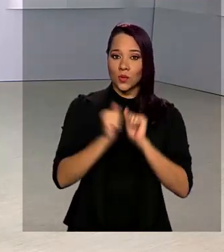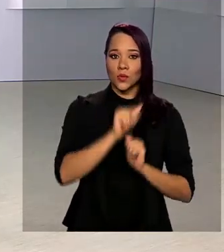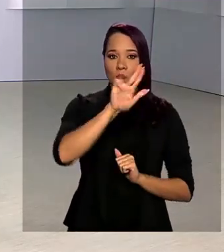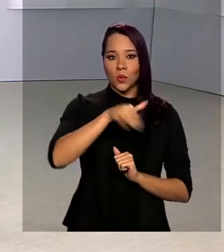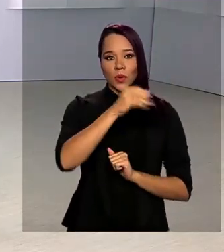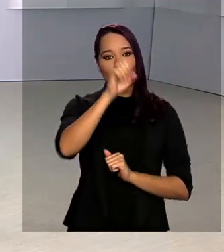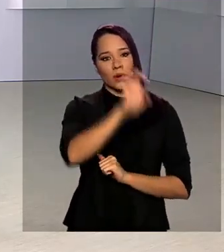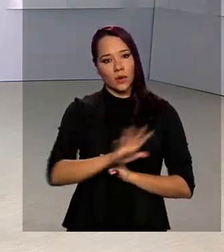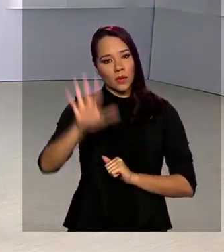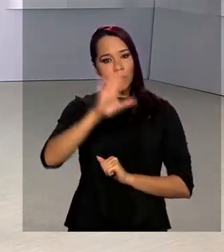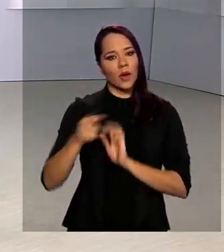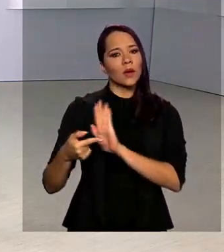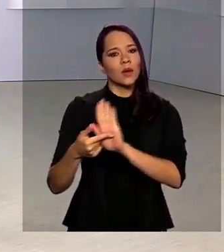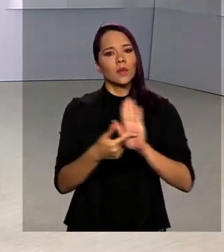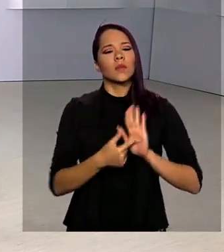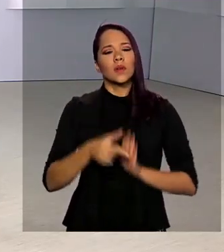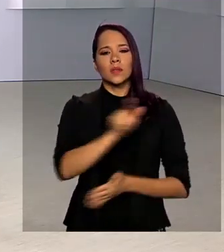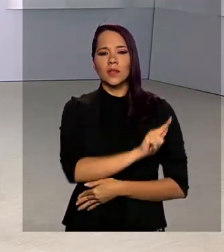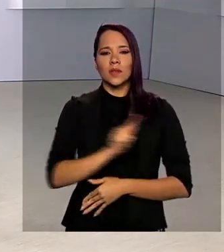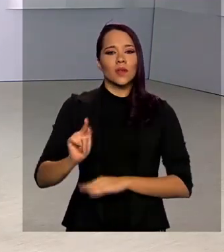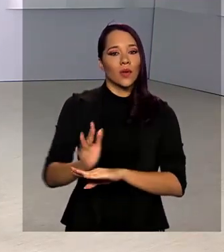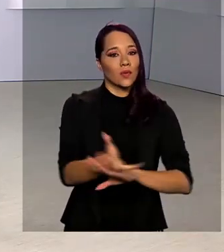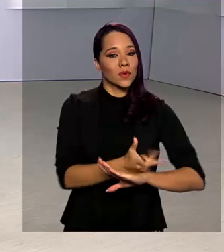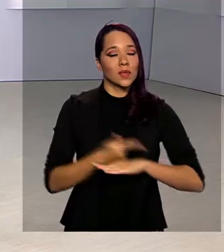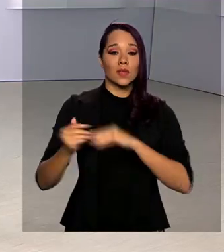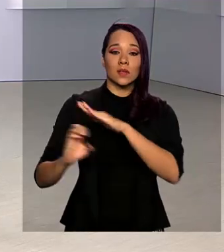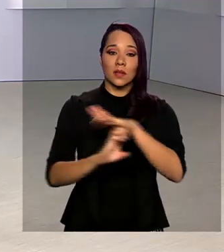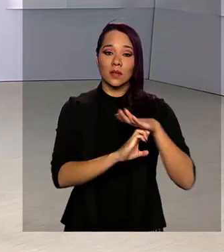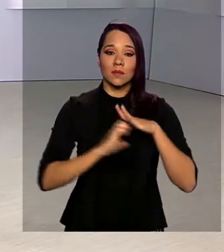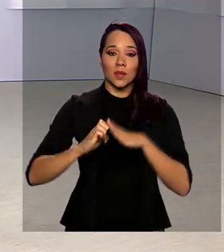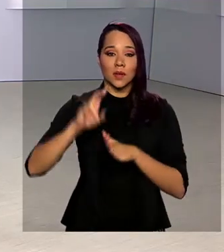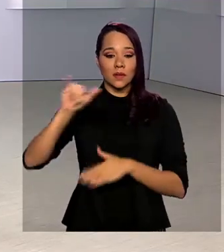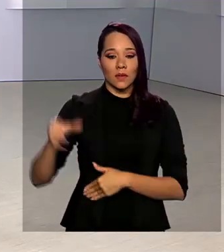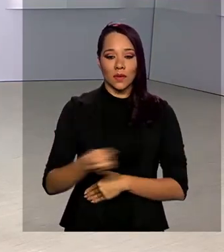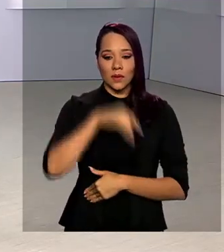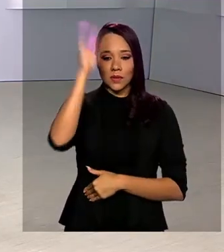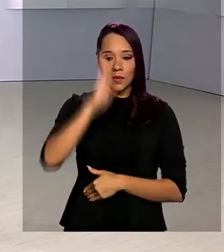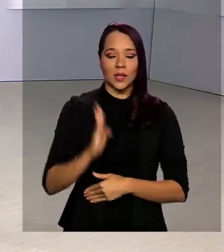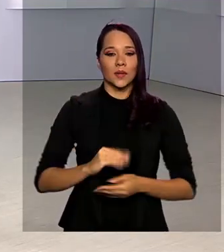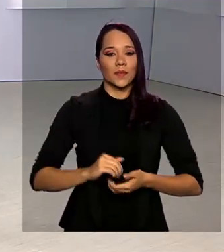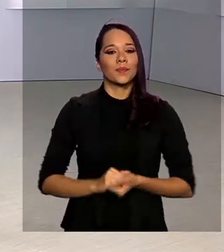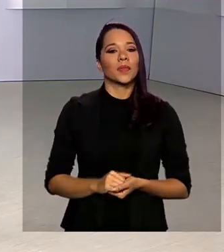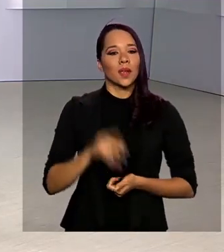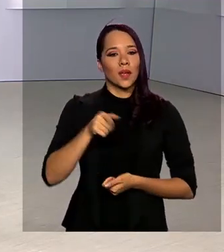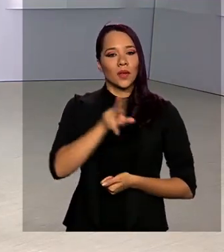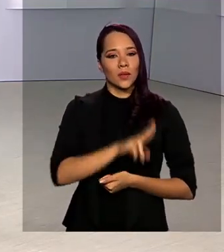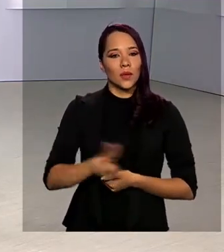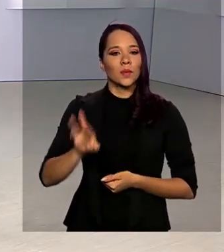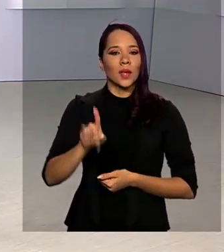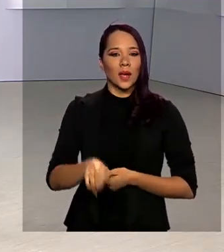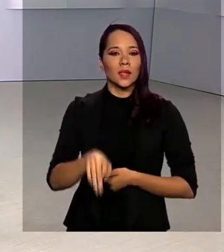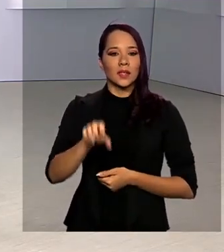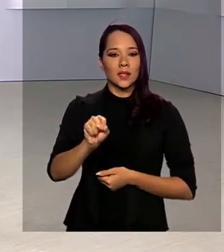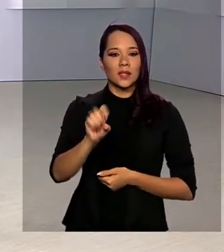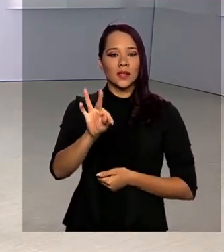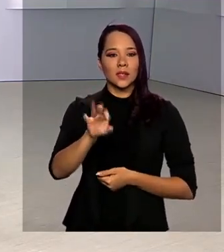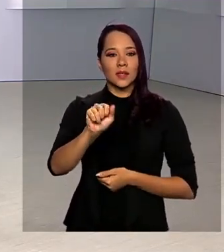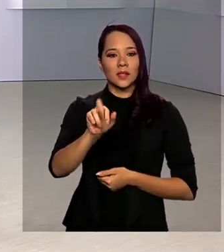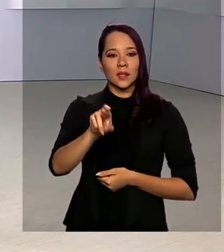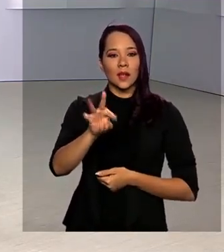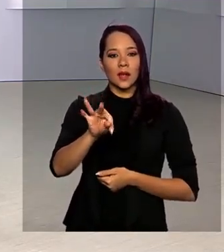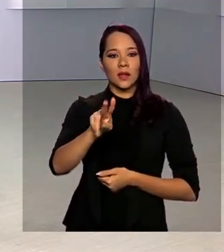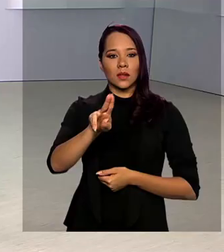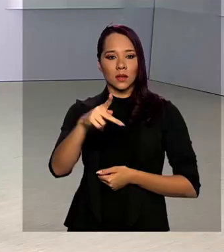Europeia mostra a gestão eficiente das empresas inovadoras no Brasil, as chamadas startups. O